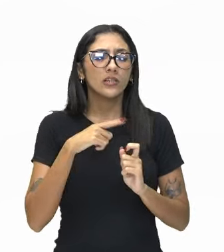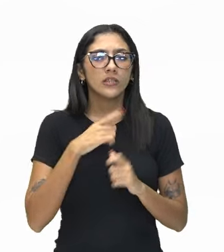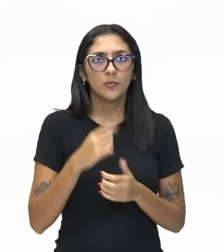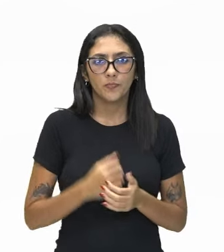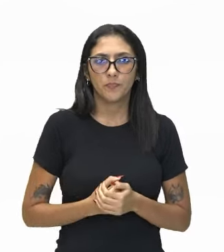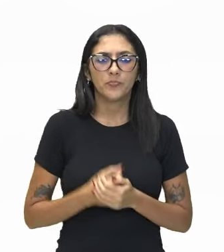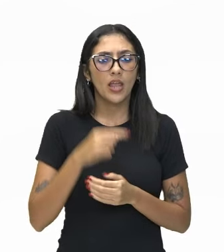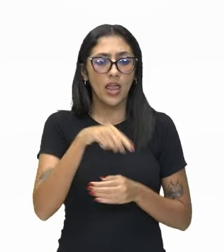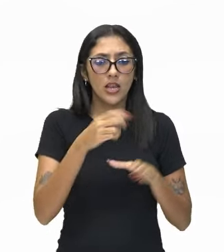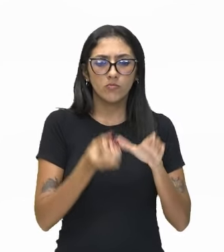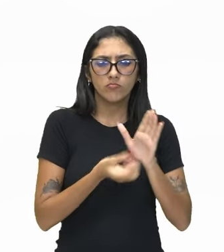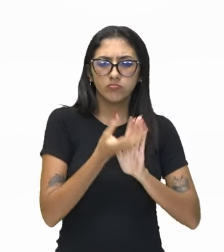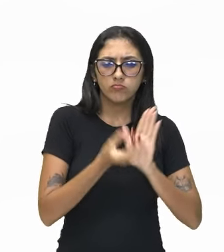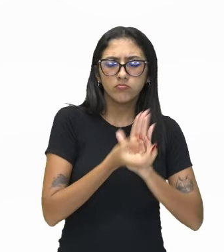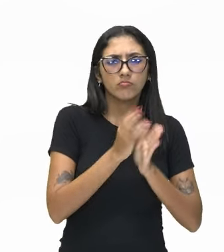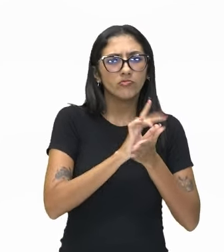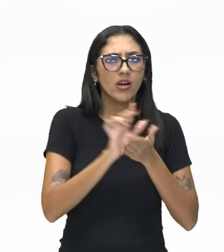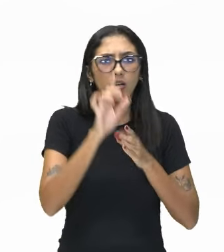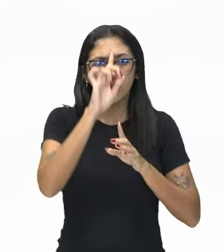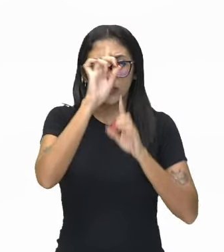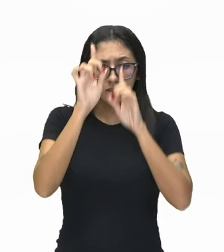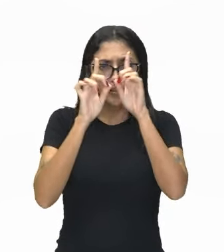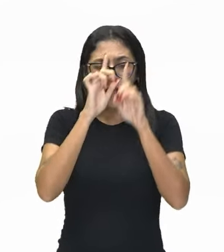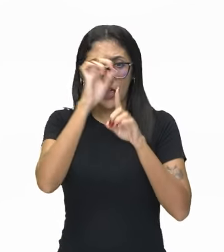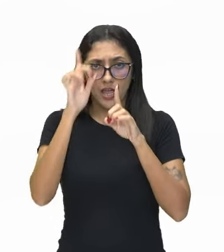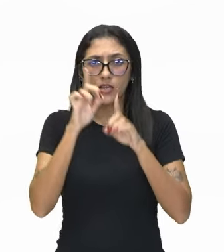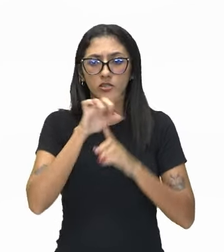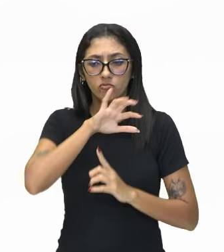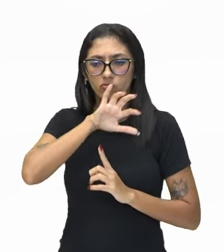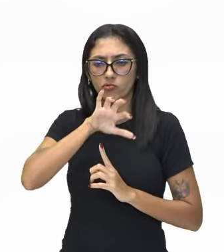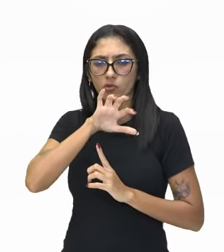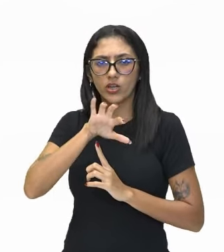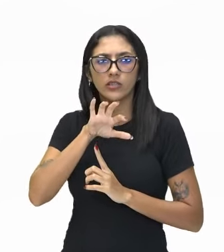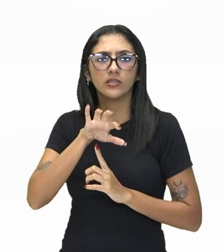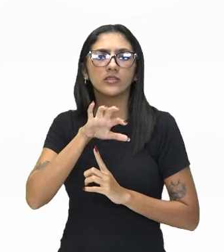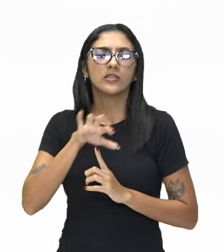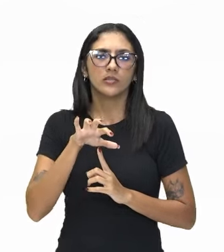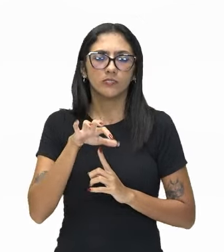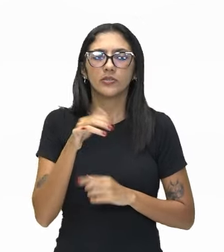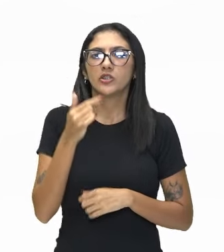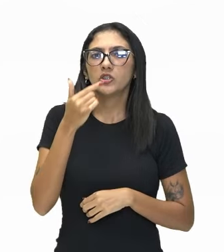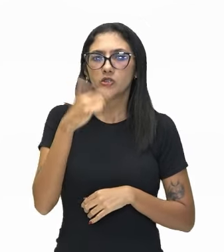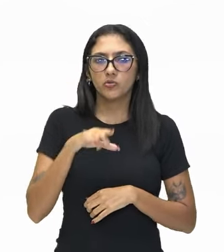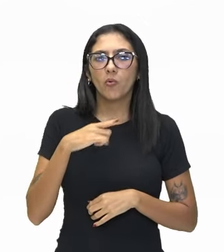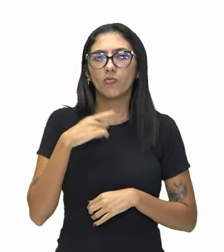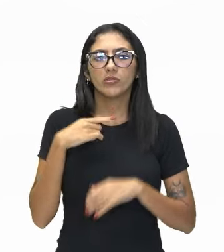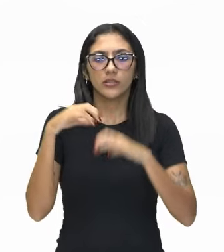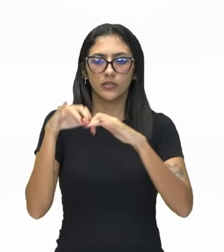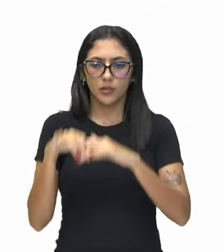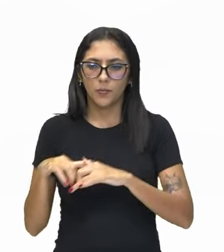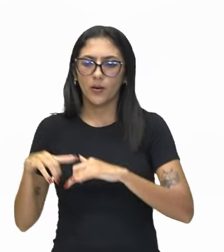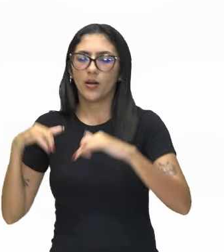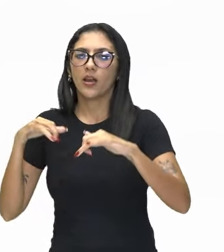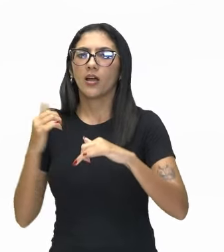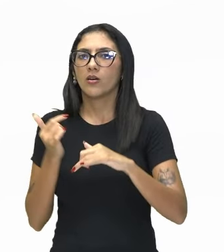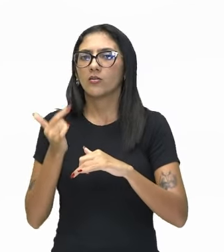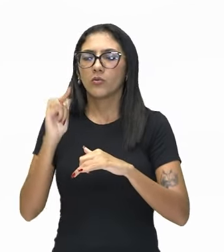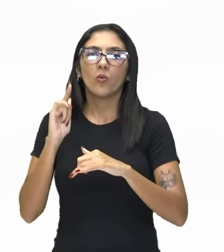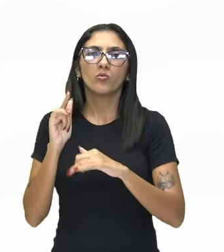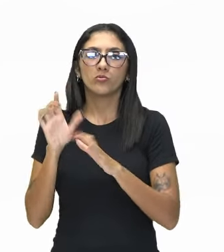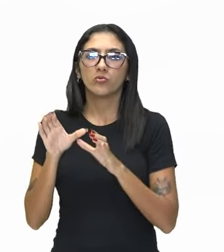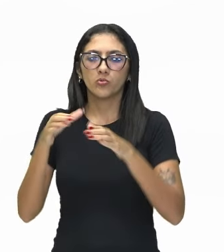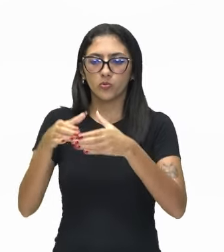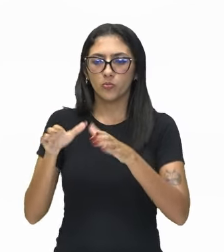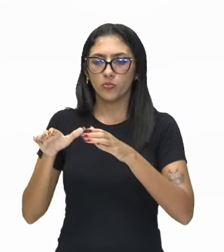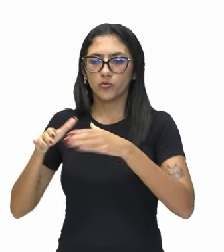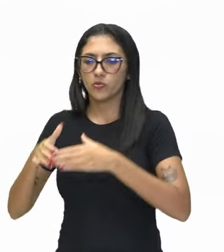ideologias e acabam separando o que? Novamente em sábios e ignorantes. O Estado